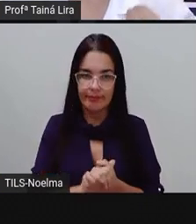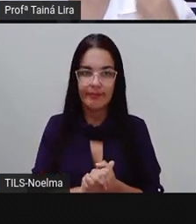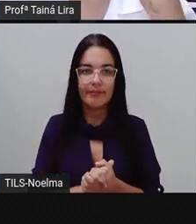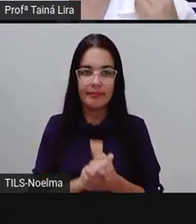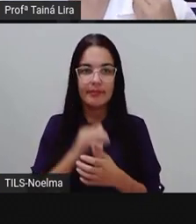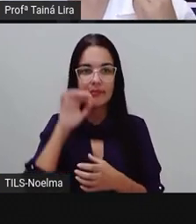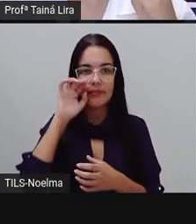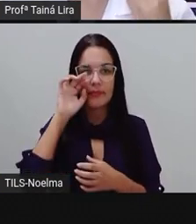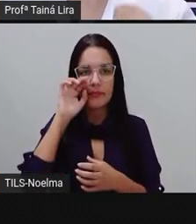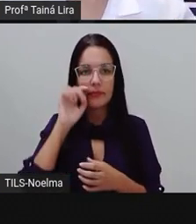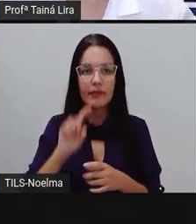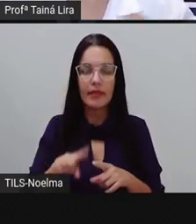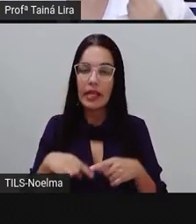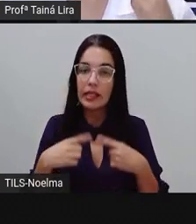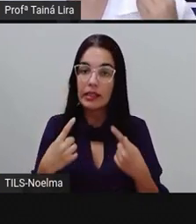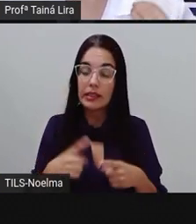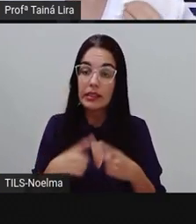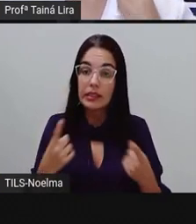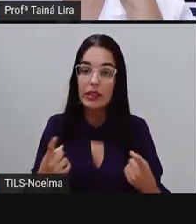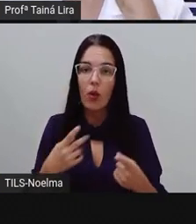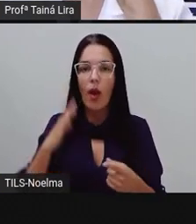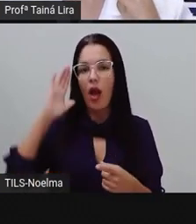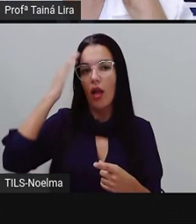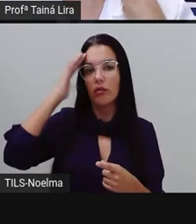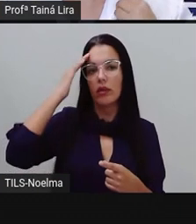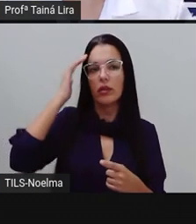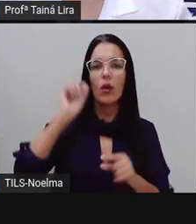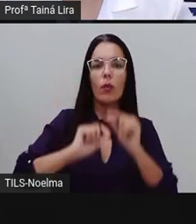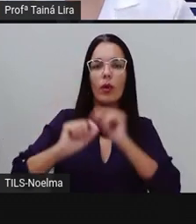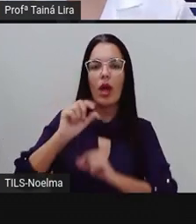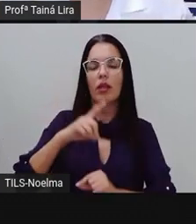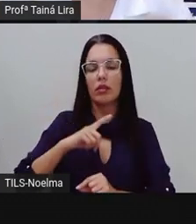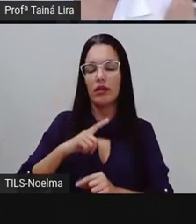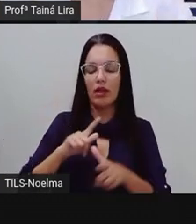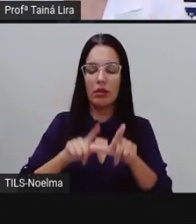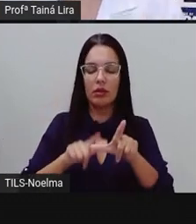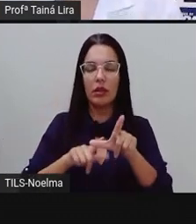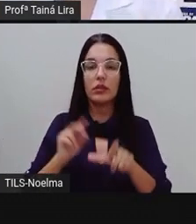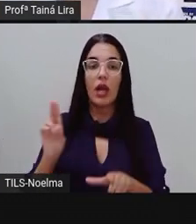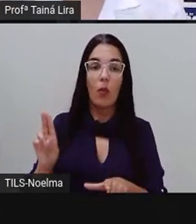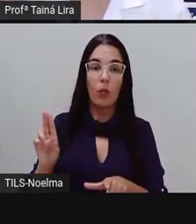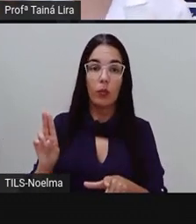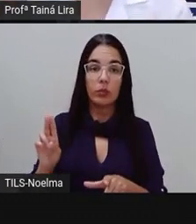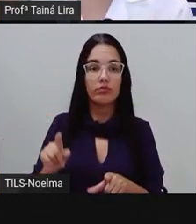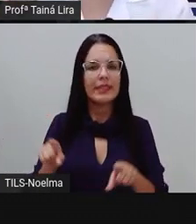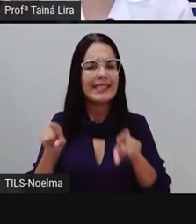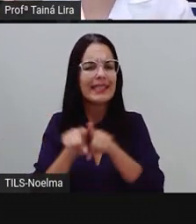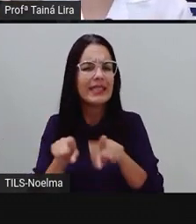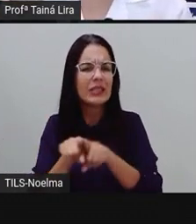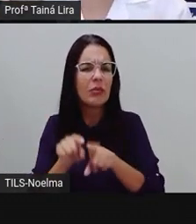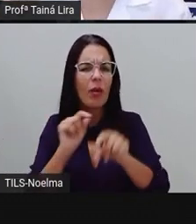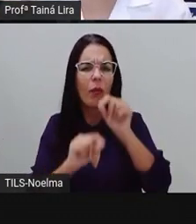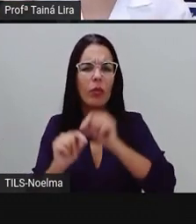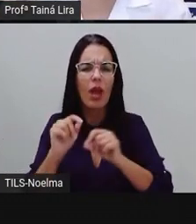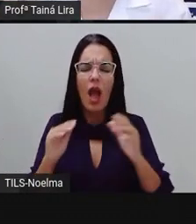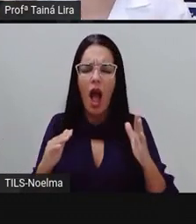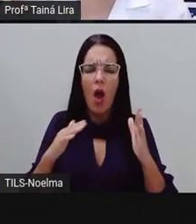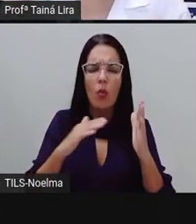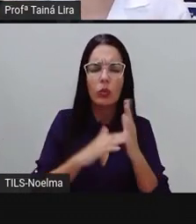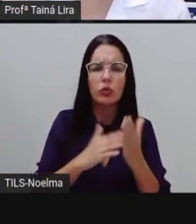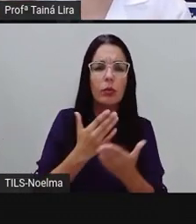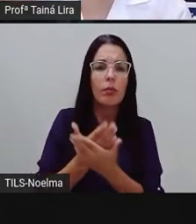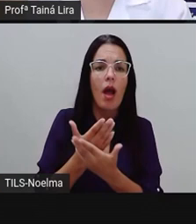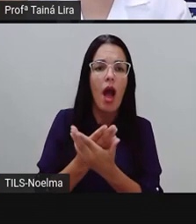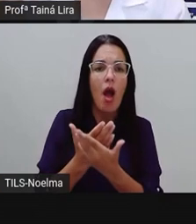a gente entende ali que tem uma letra u. Inclusive, na última aula que foi sobre o